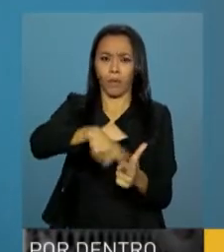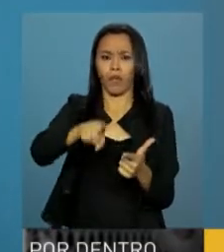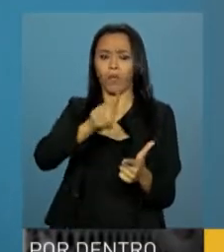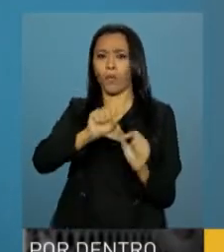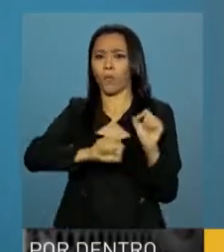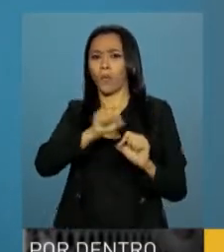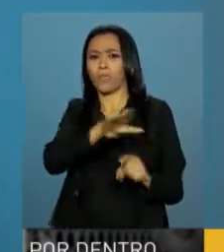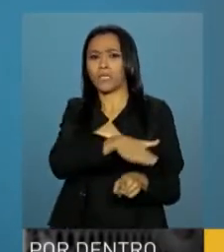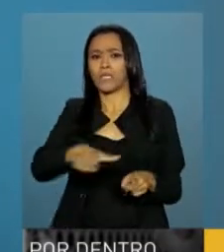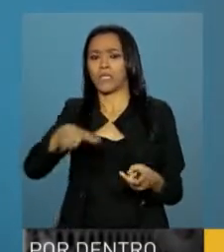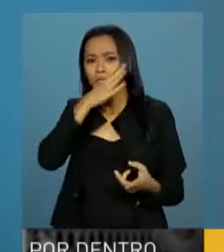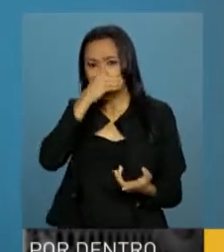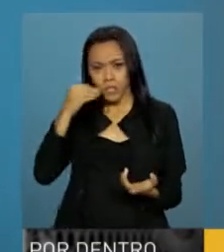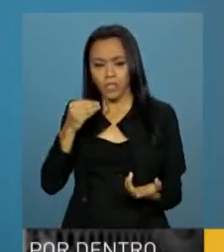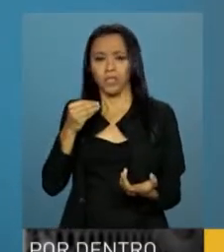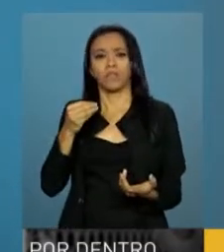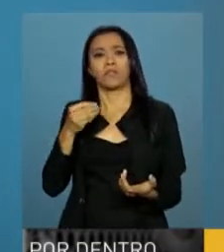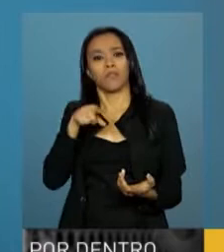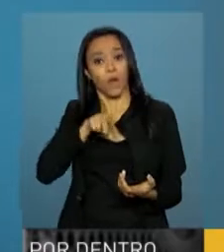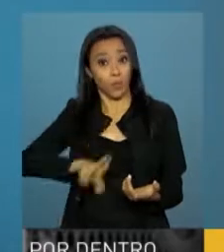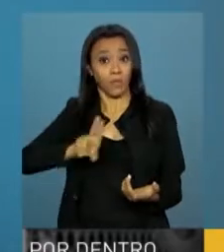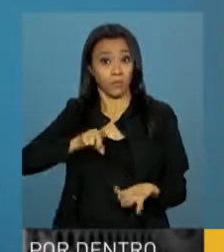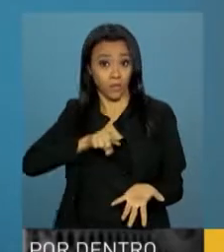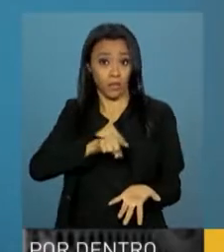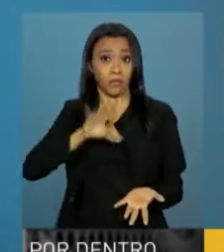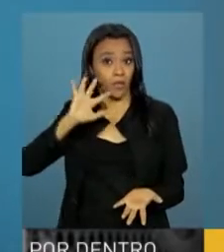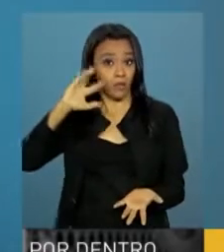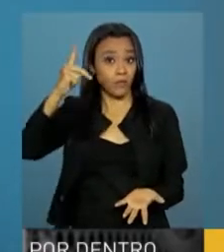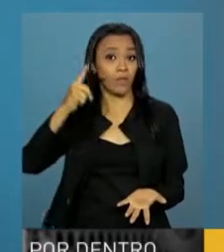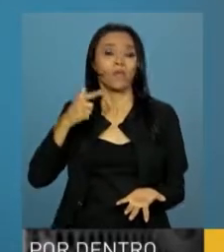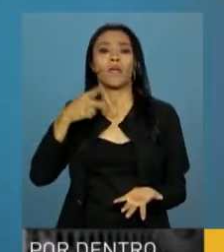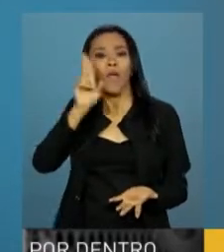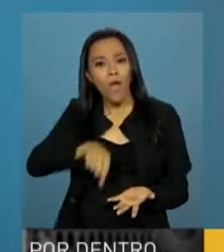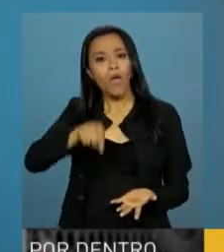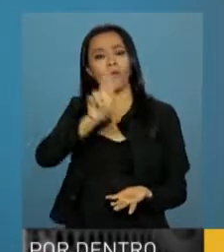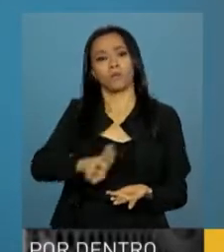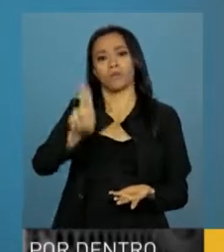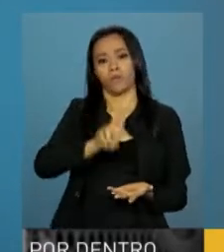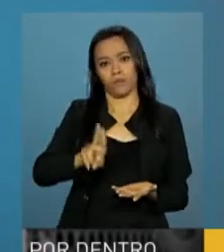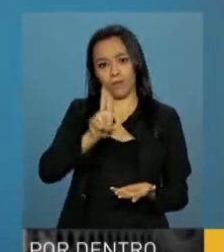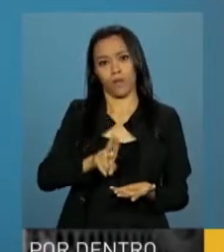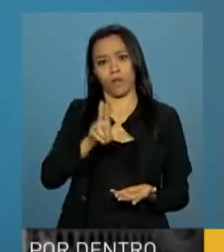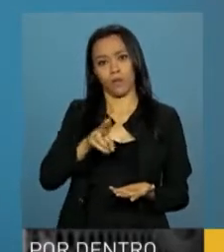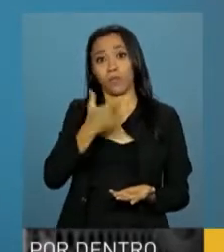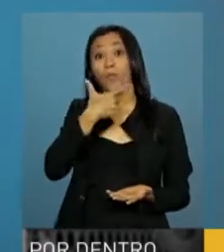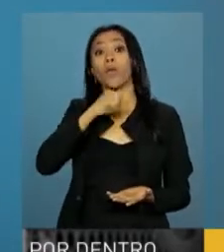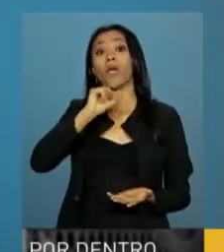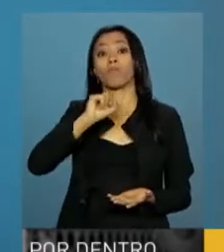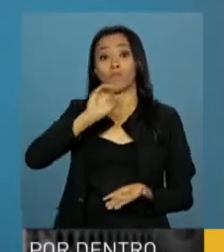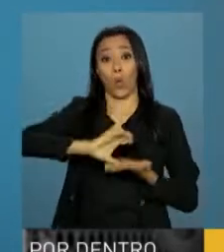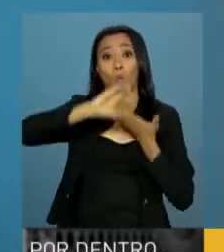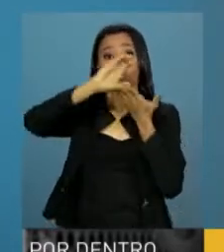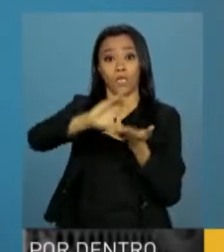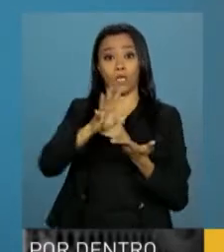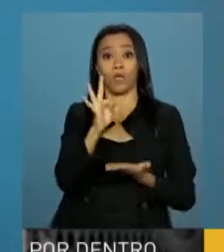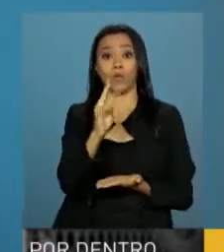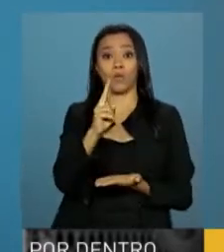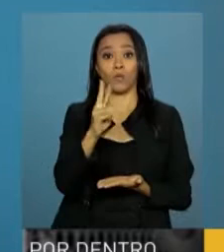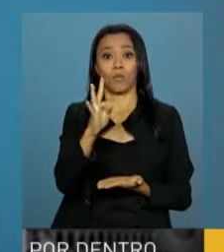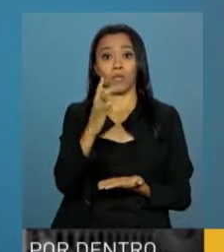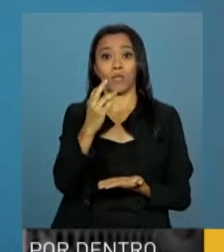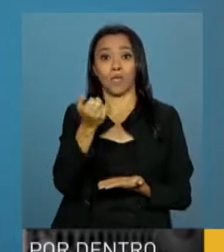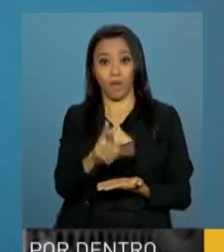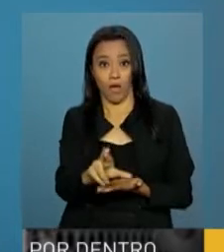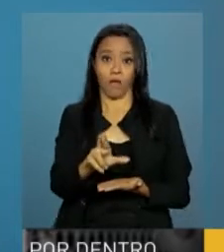crianças e dos adolescentes. E são utilizáveis e usados pelos conselheiros tutelares, para